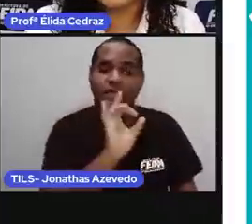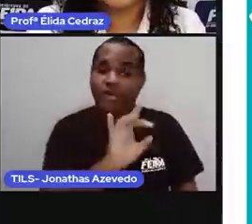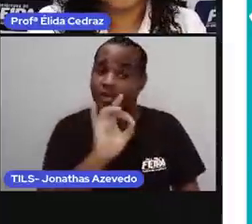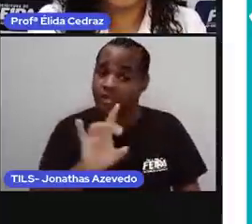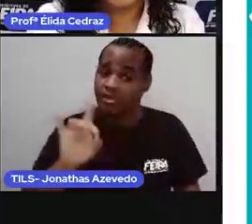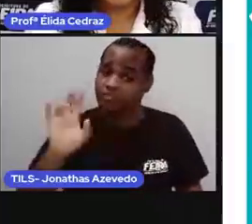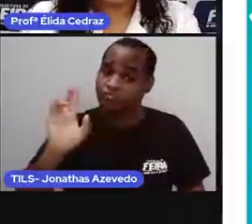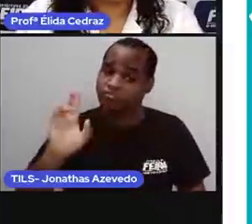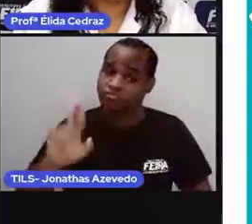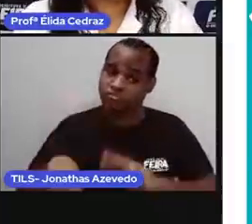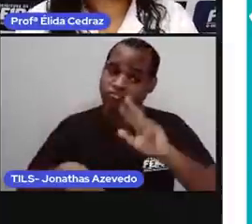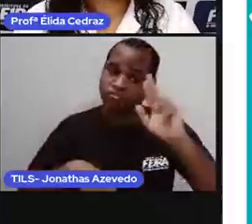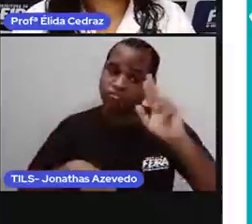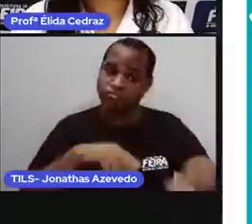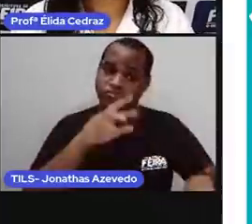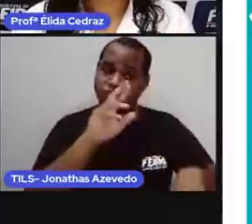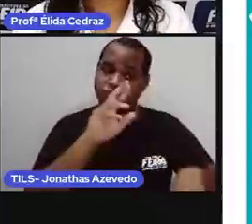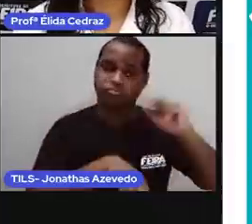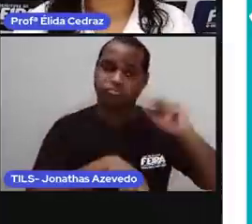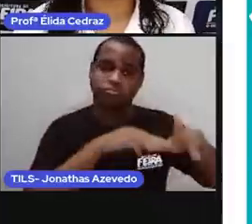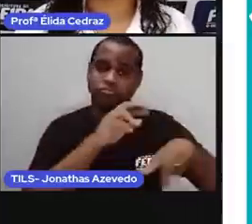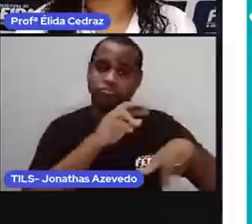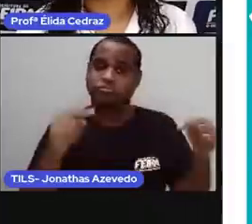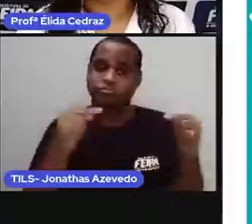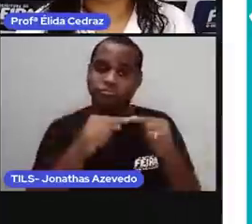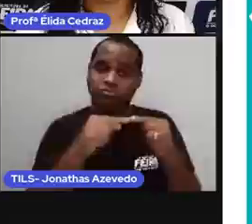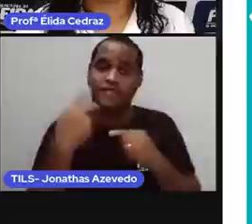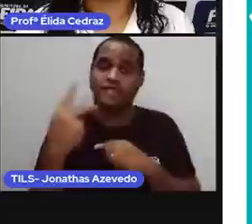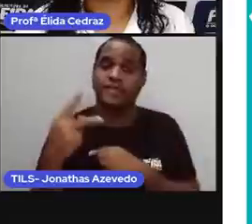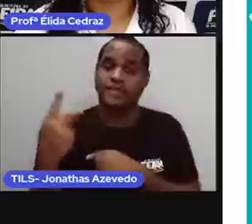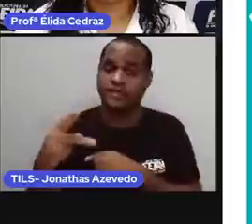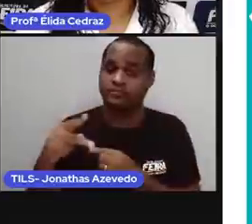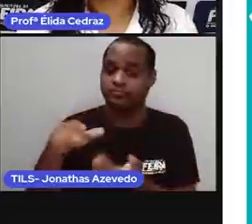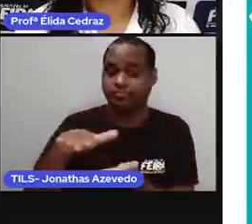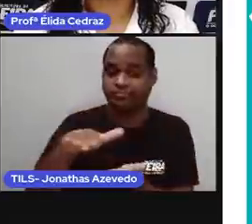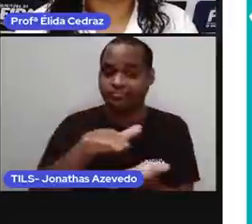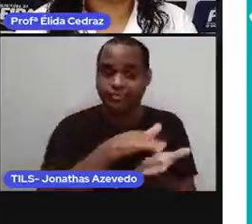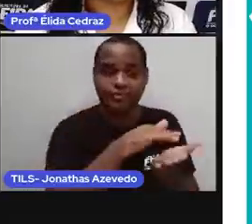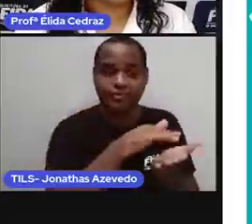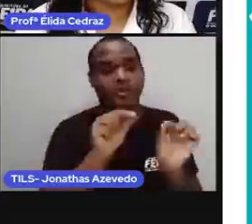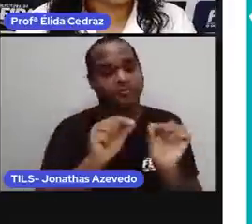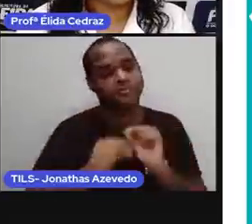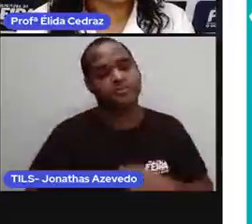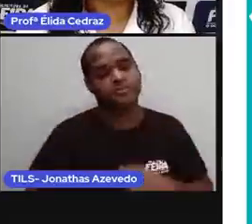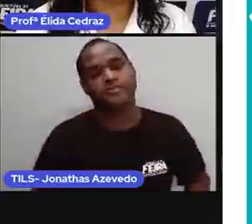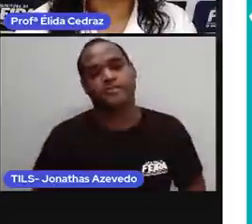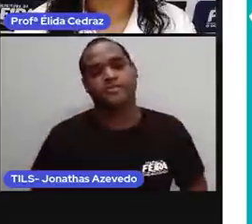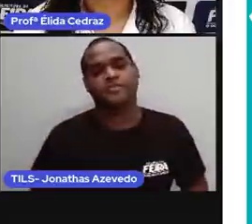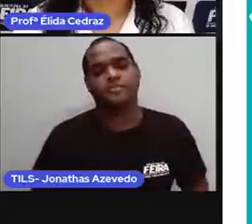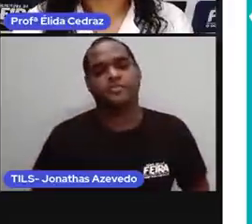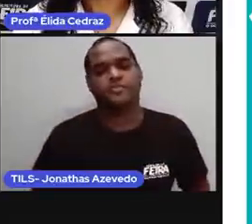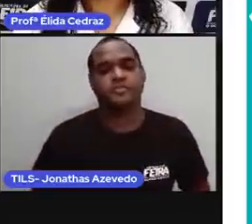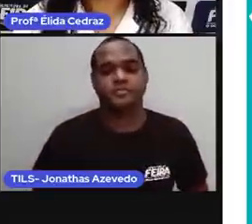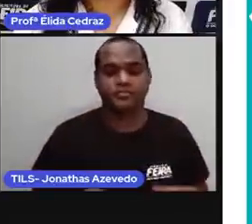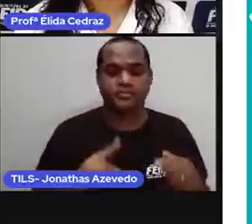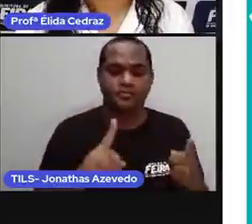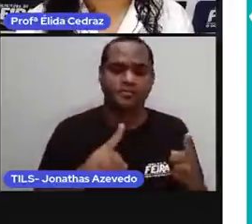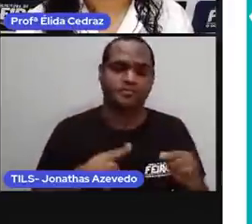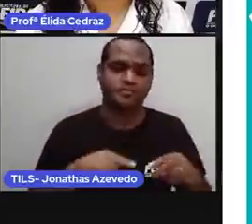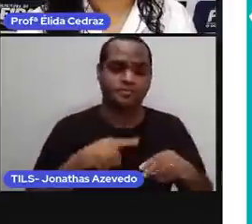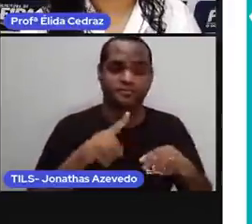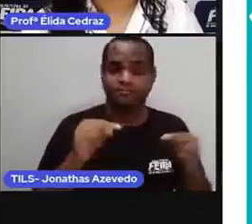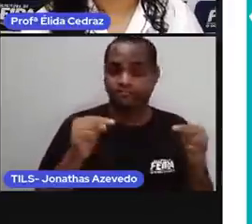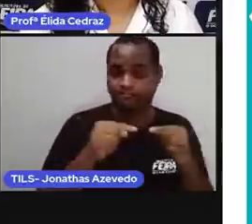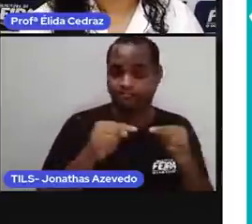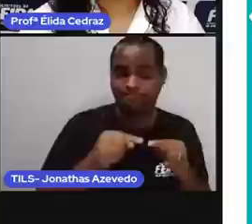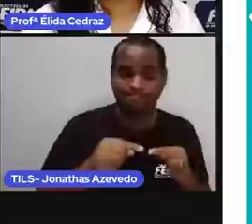ela é para pesar determinada coisa. Essa que tem os peizinhos, é a balança que nós